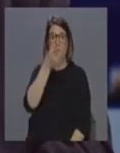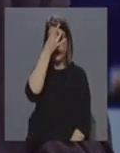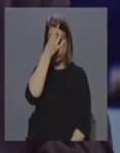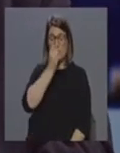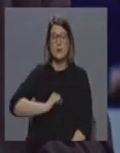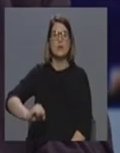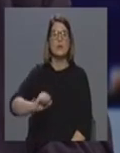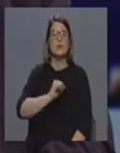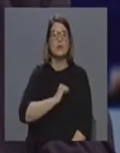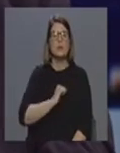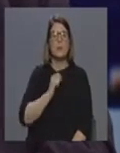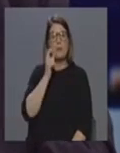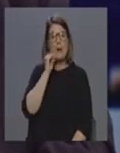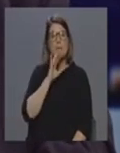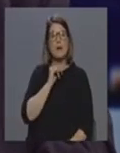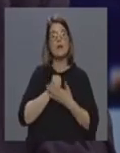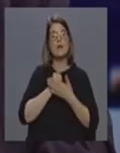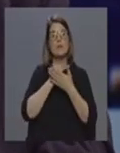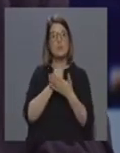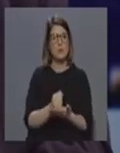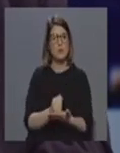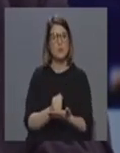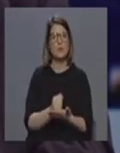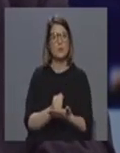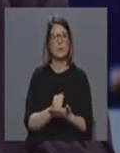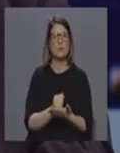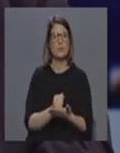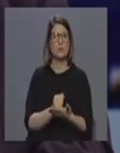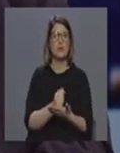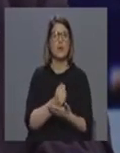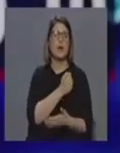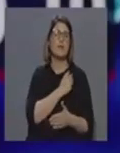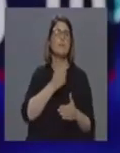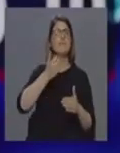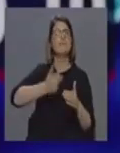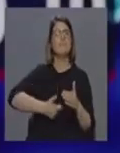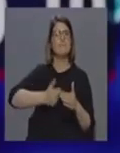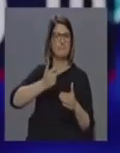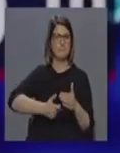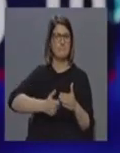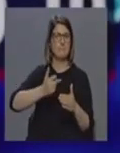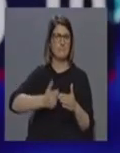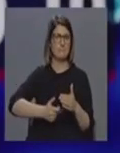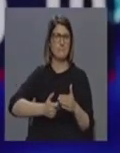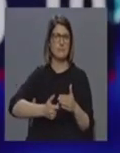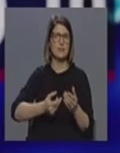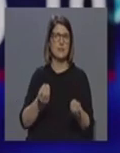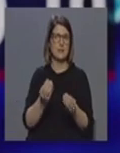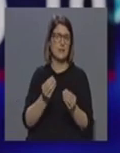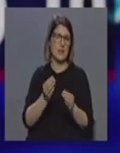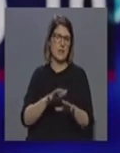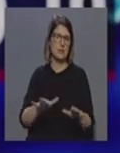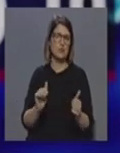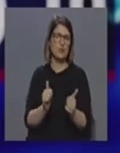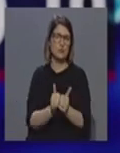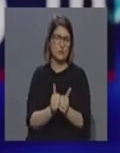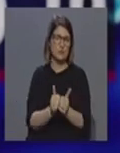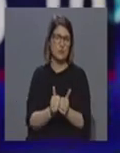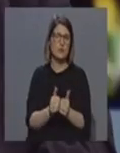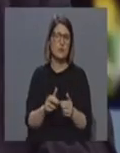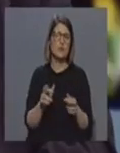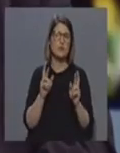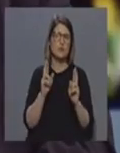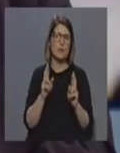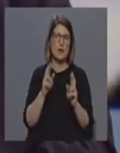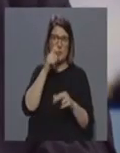que é dado aos pais, ou a um dos progenitores, que fica em casa com a criança, esperemos nós que a